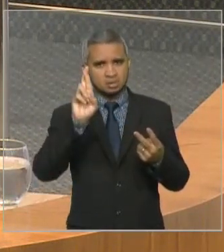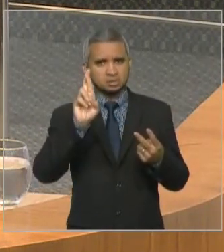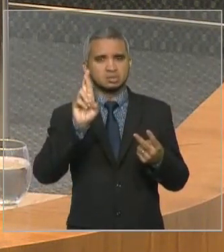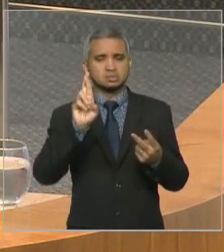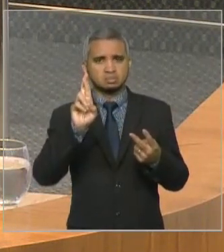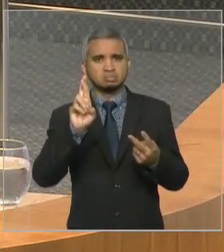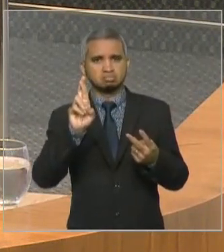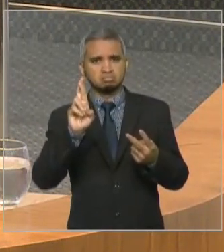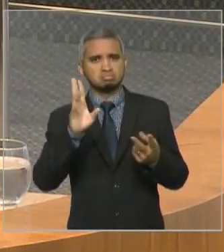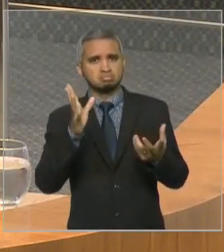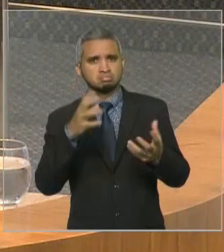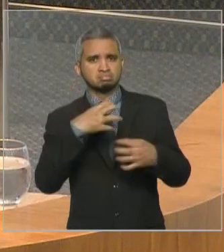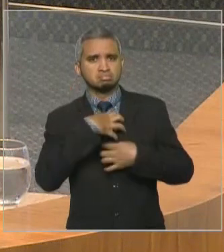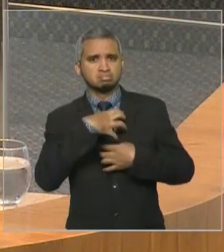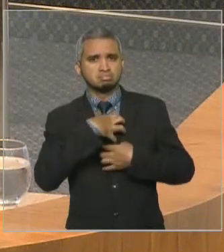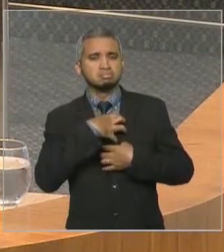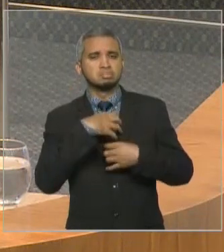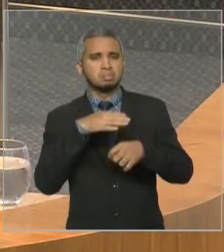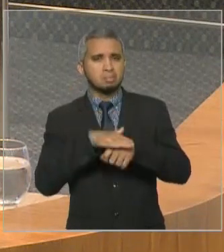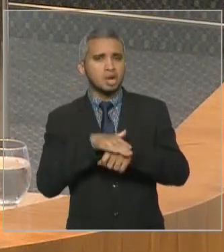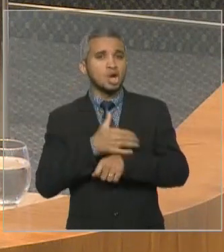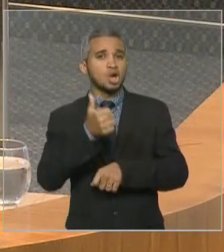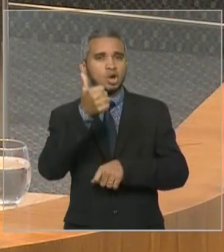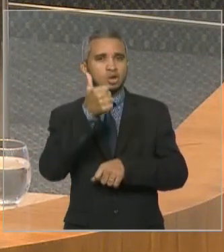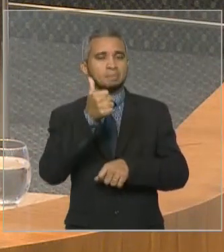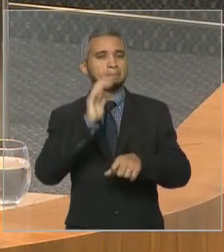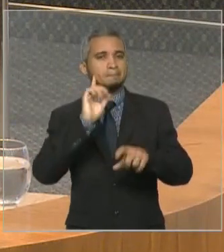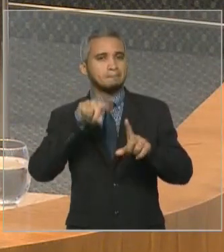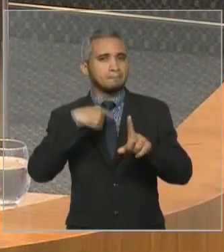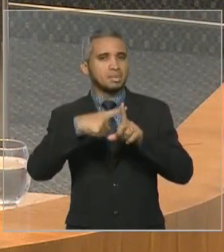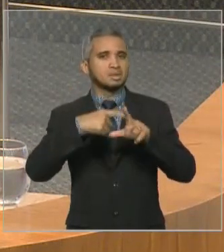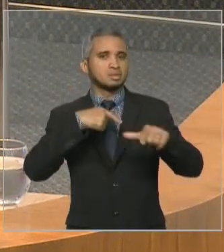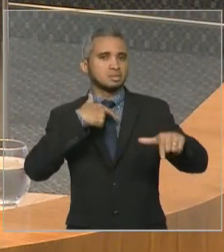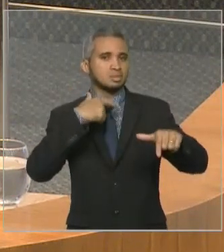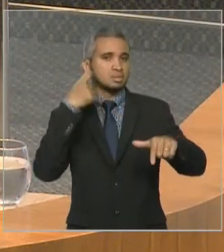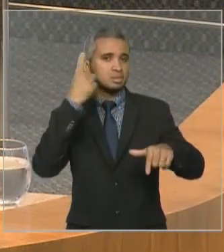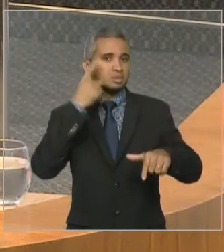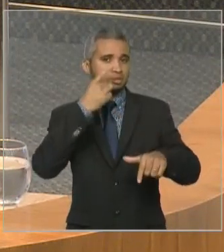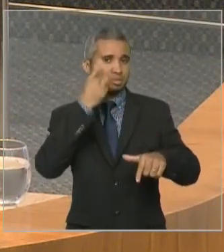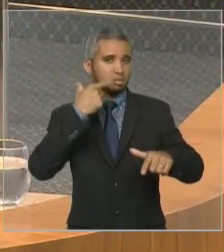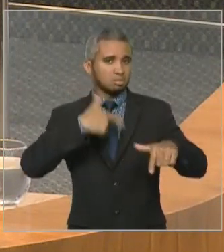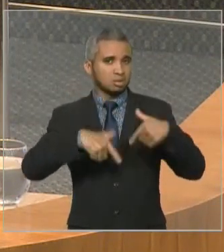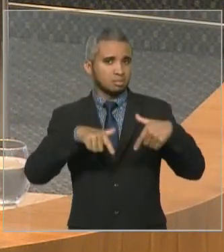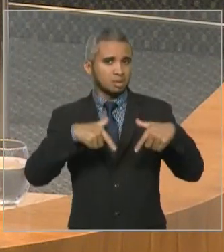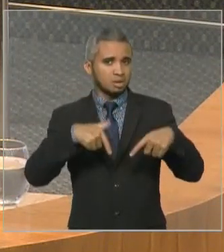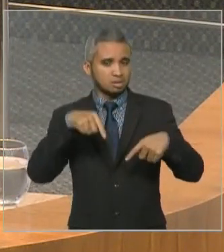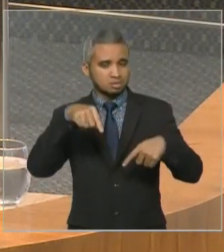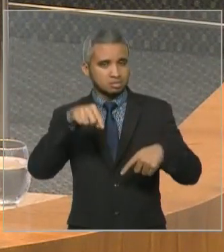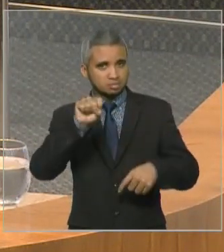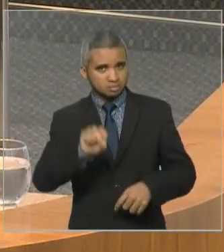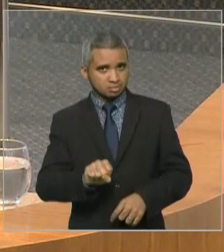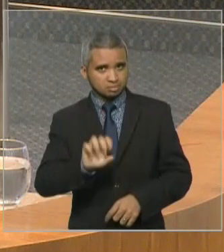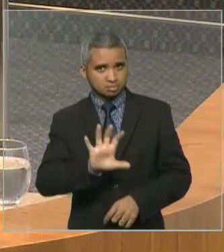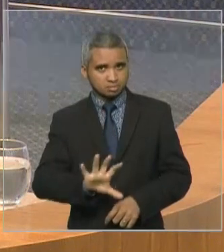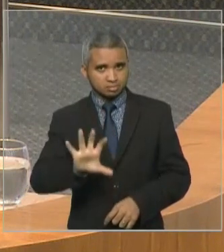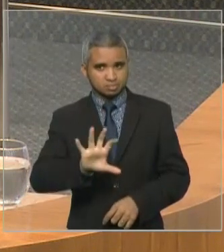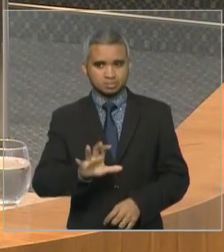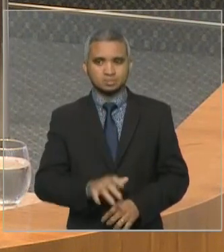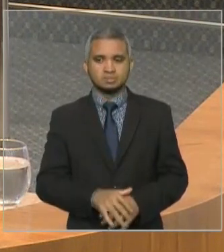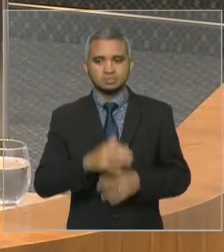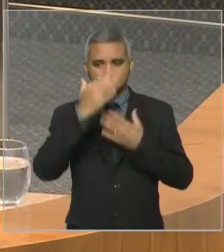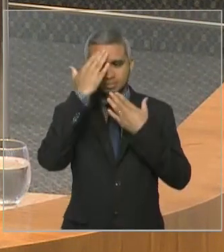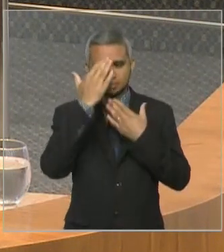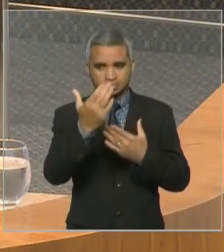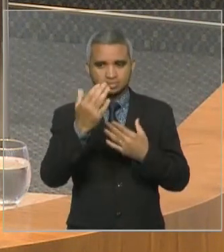melhorar, quer dizer, serão mais deputados trabalhando para aquela região produtiva e que puxa o Maranhão para frente. Muito obrigado,